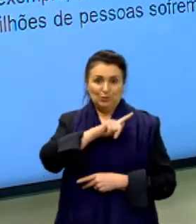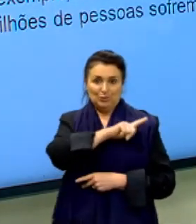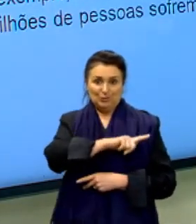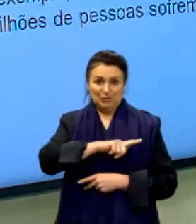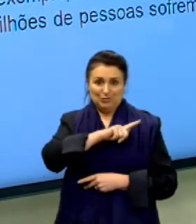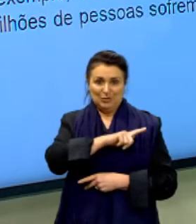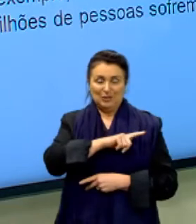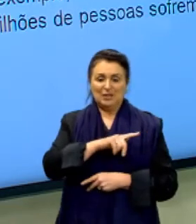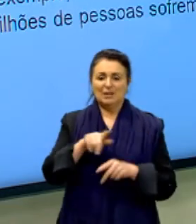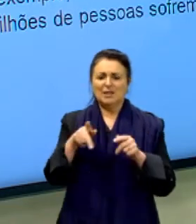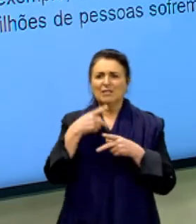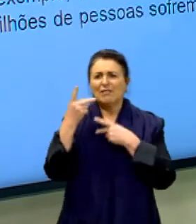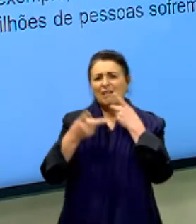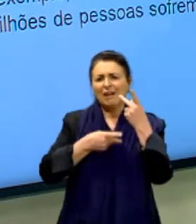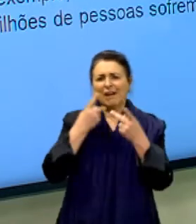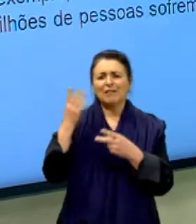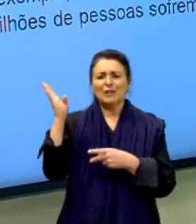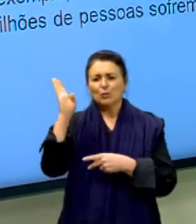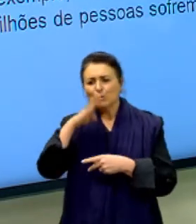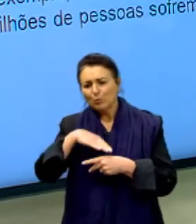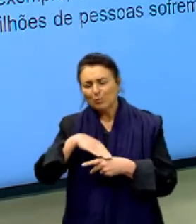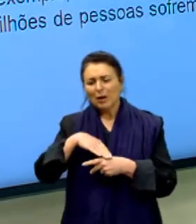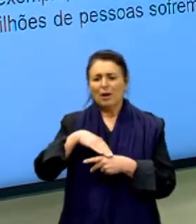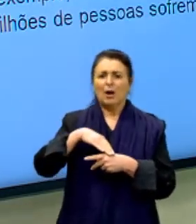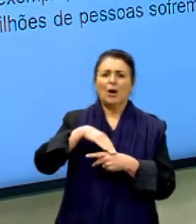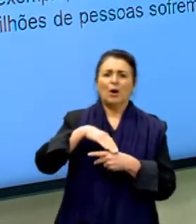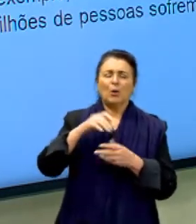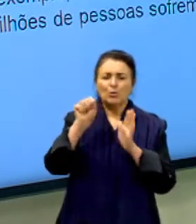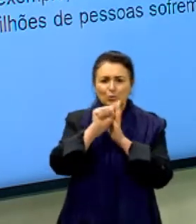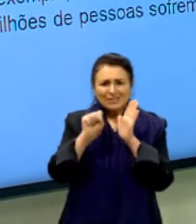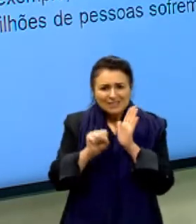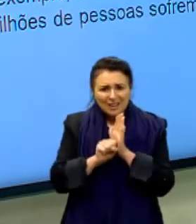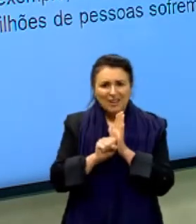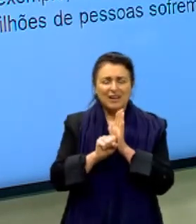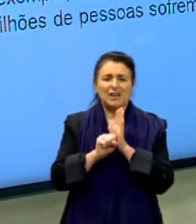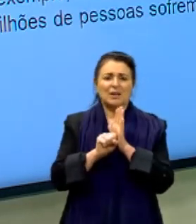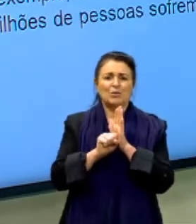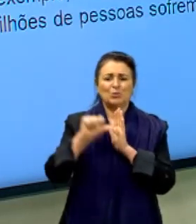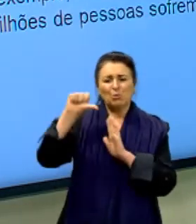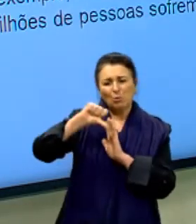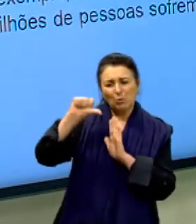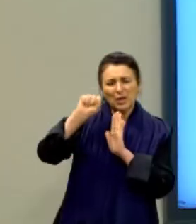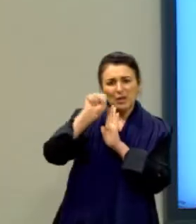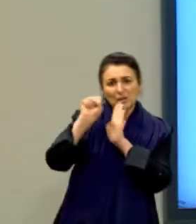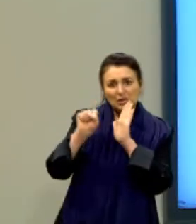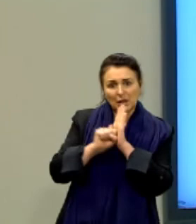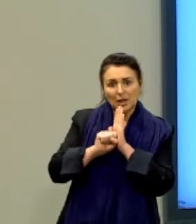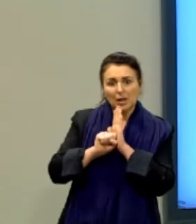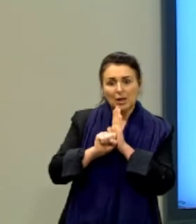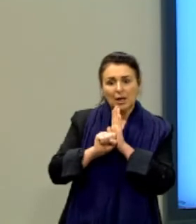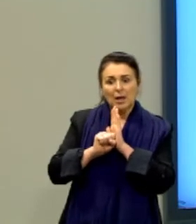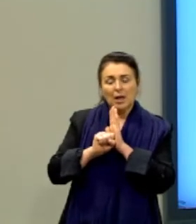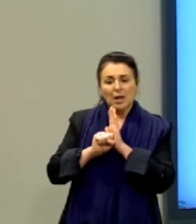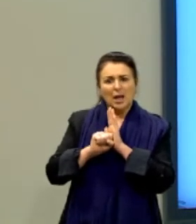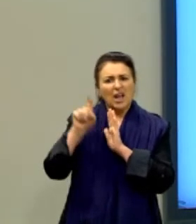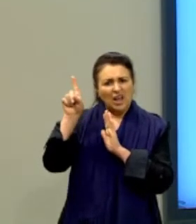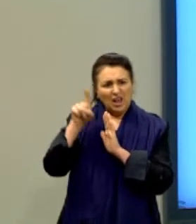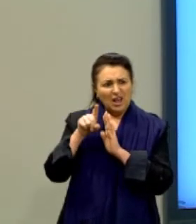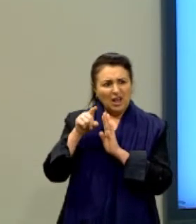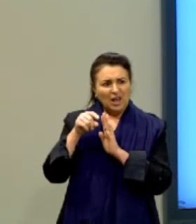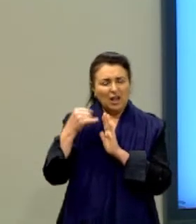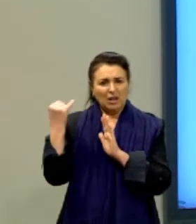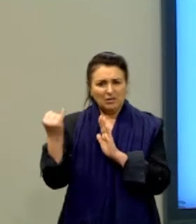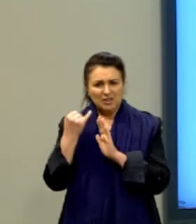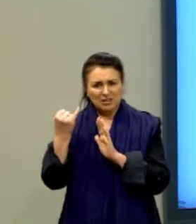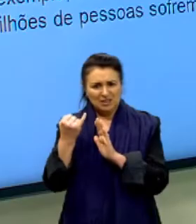século lá, da galera toda. É pertinente ao tema? É, porque muitos deles tinham problemas